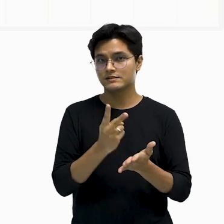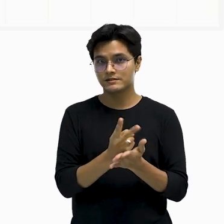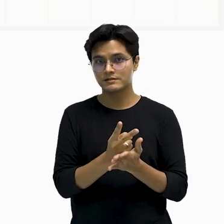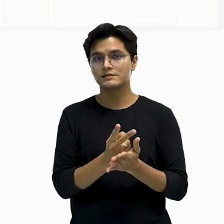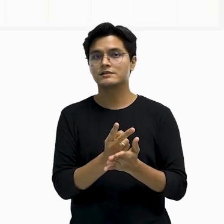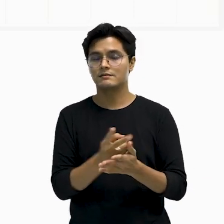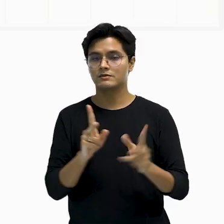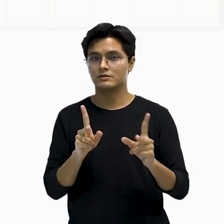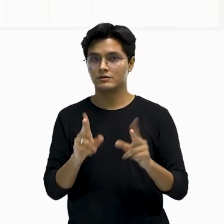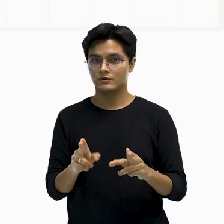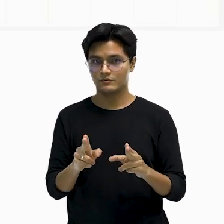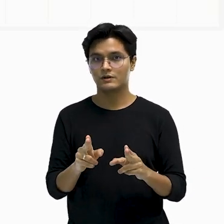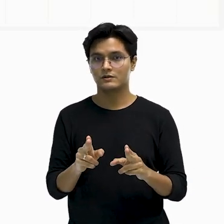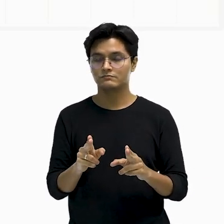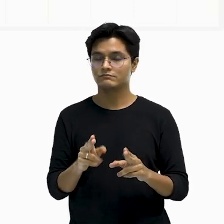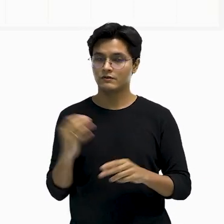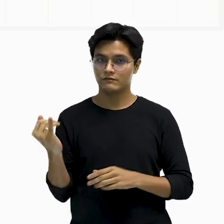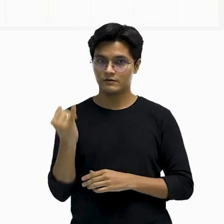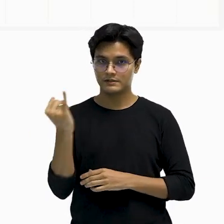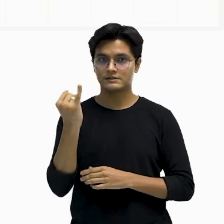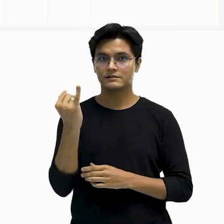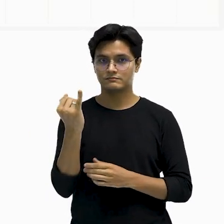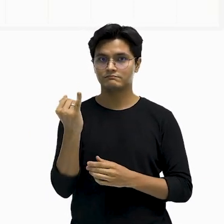esqueçam dessa informação, que ela é importante.